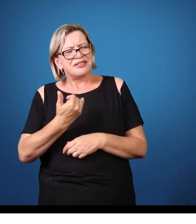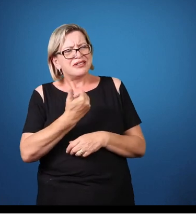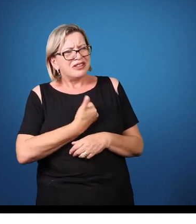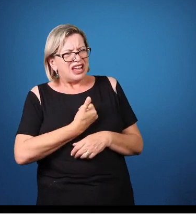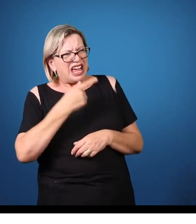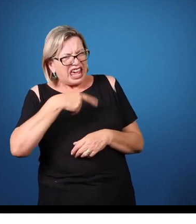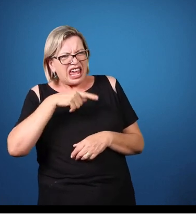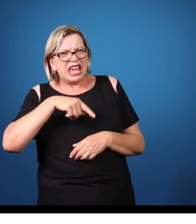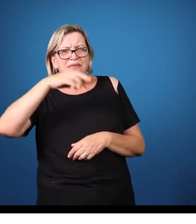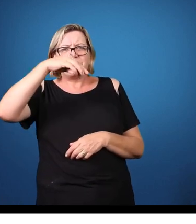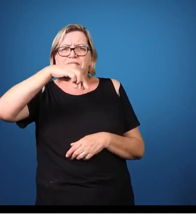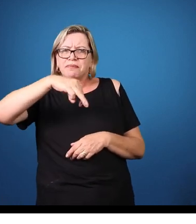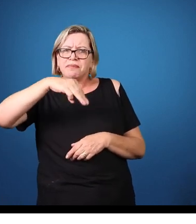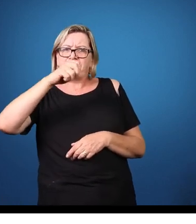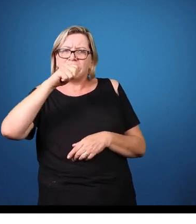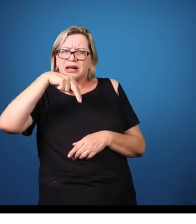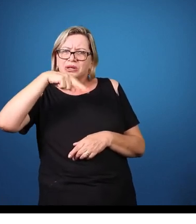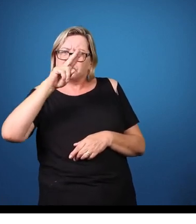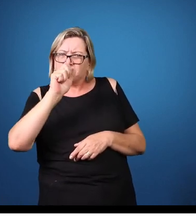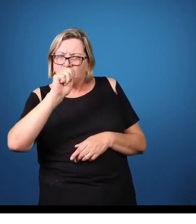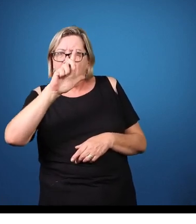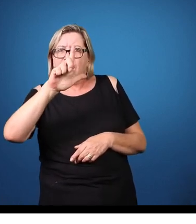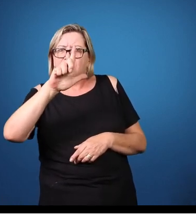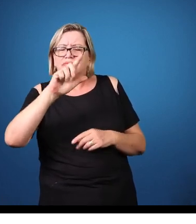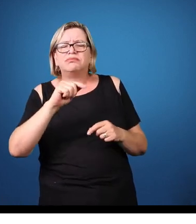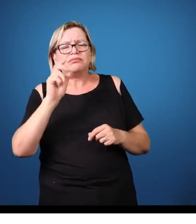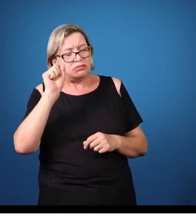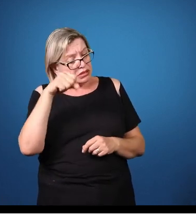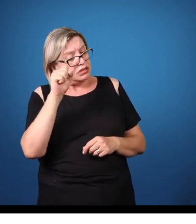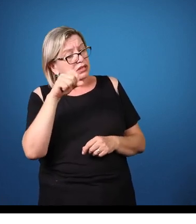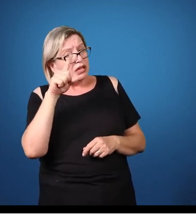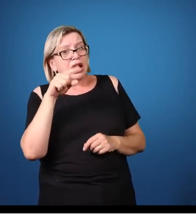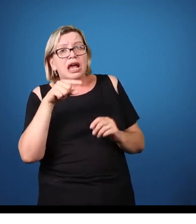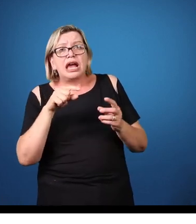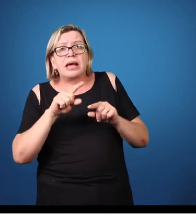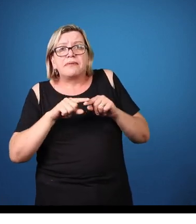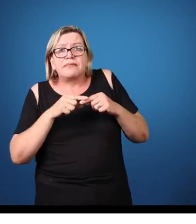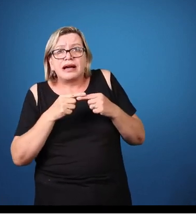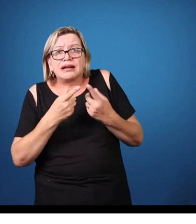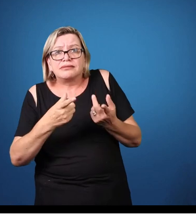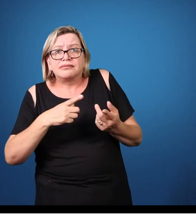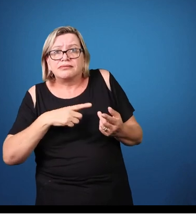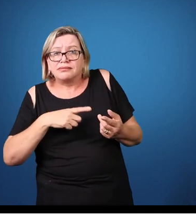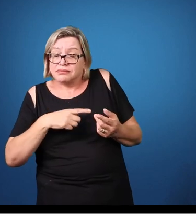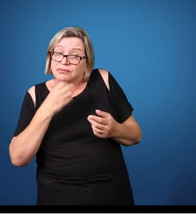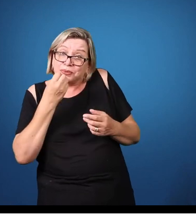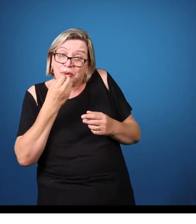ele tem as suas vantagens e tem as suas desvantagens, porque ele acaba